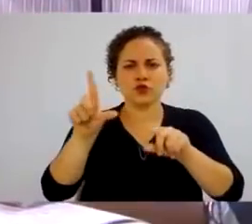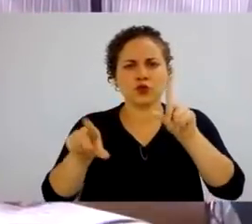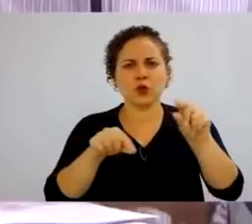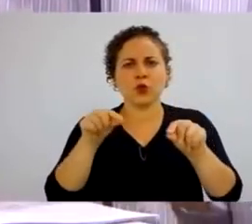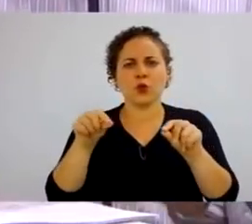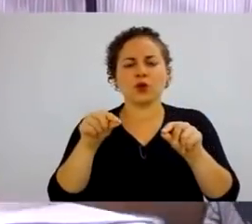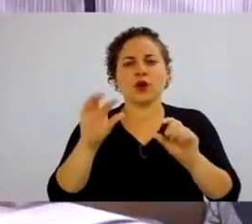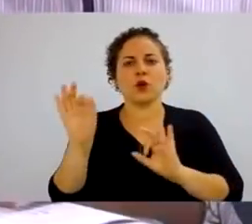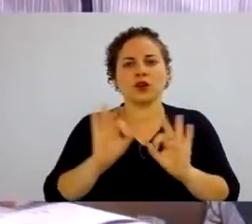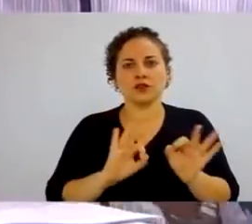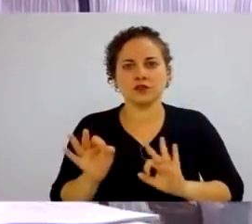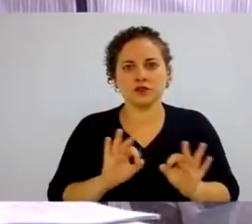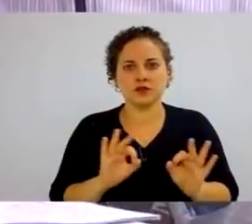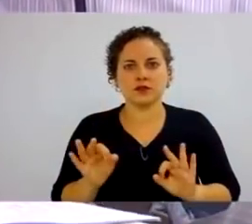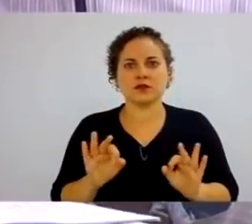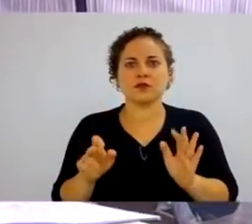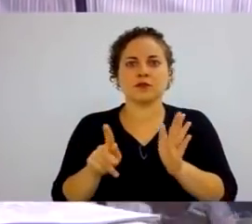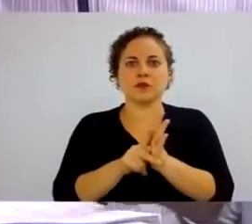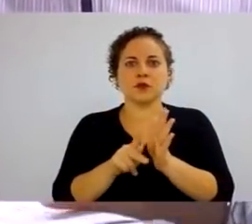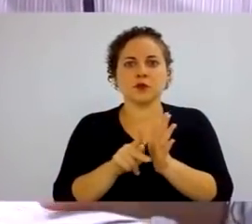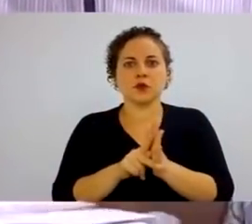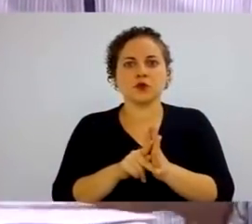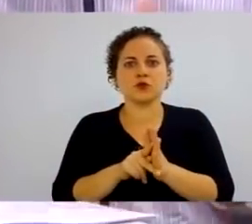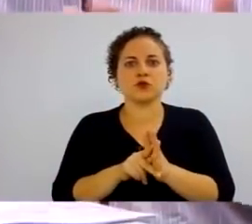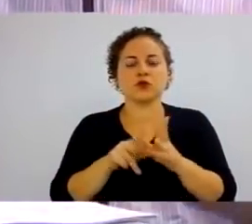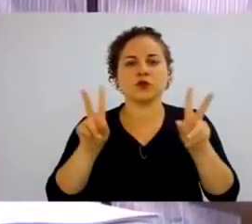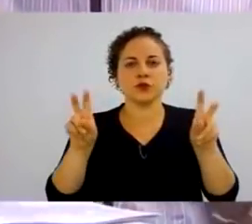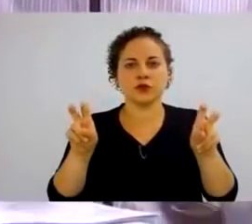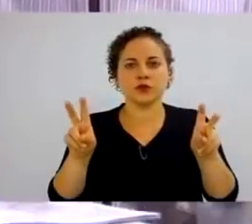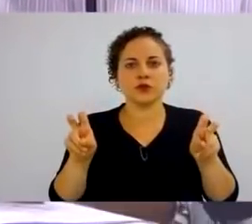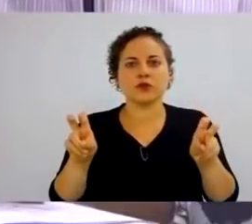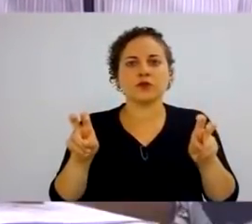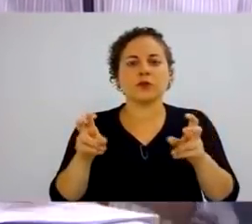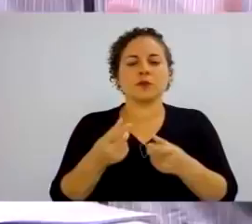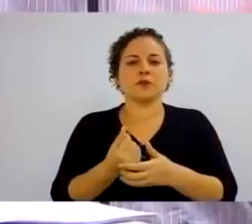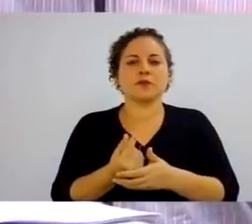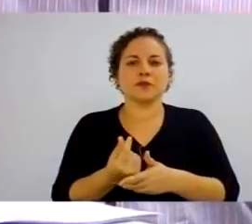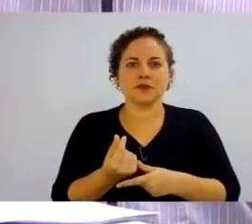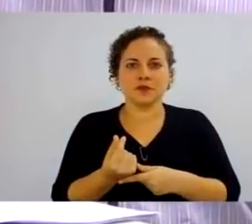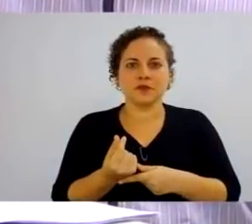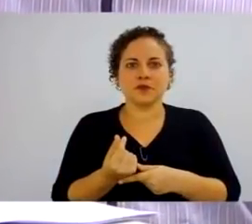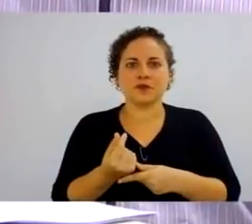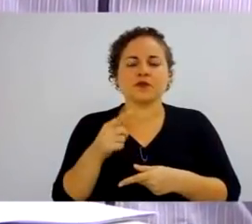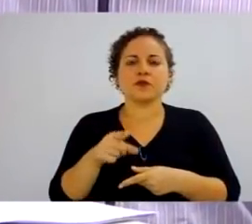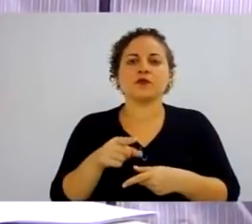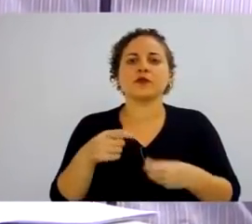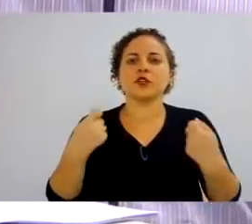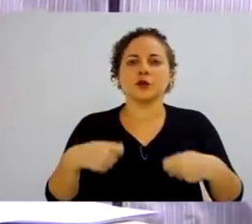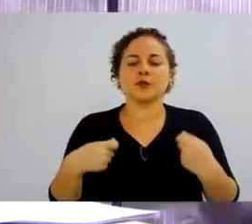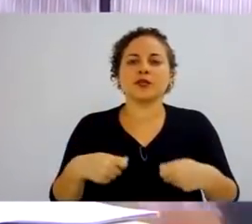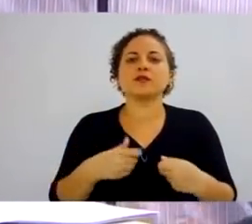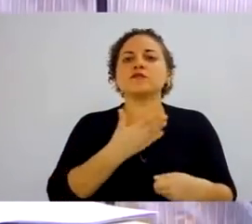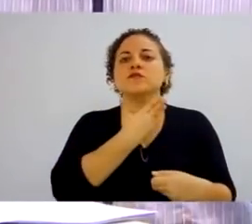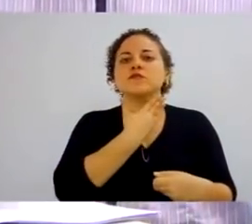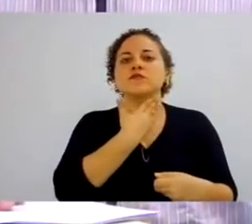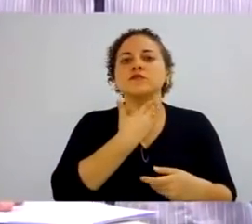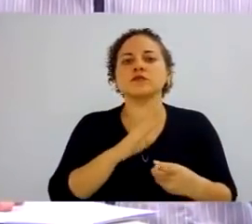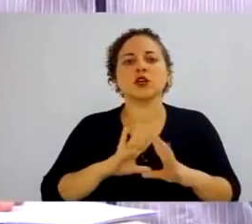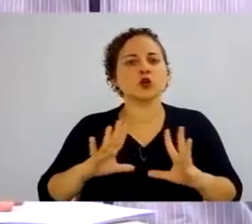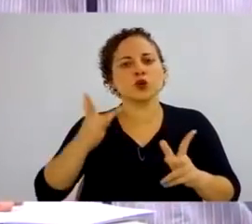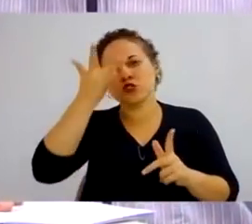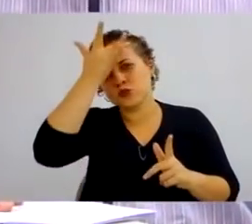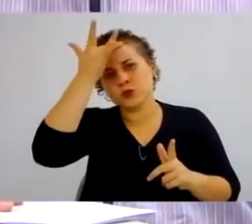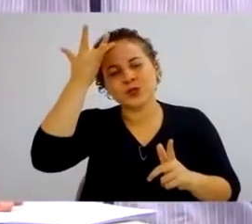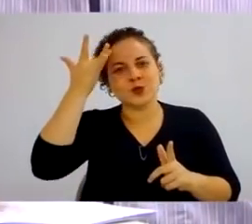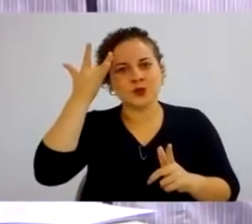organizacionais a respeito de assuntos relacionados com remuneração e benefícios, que é concedidos a quem? A todos